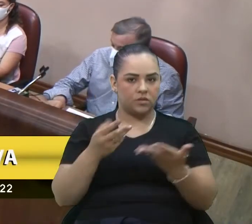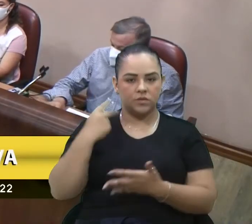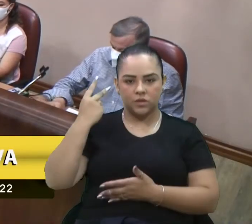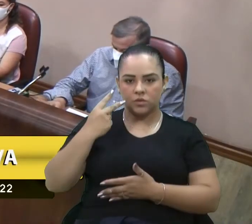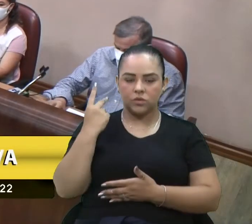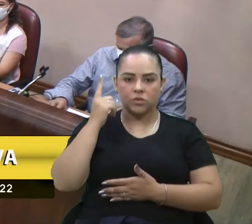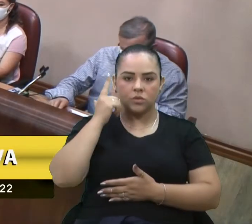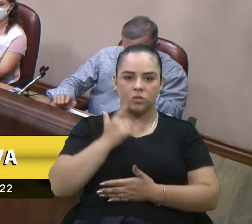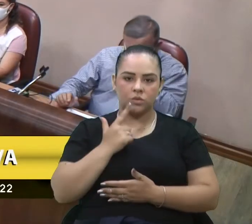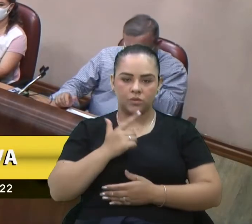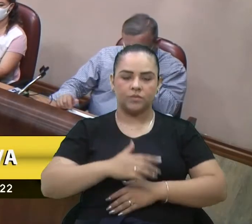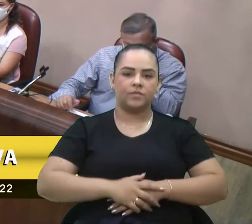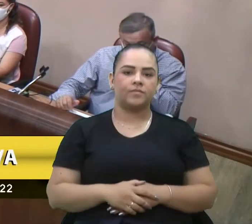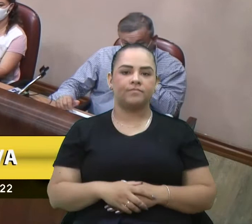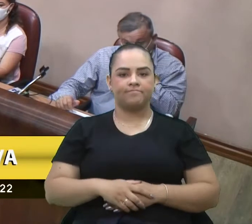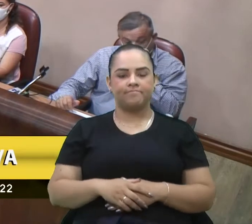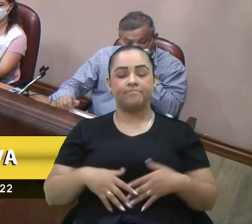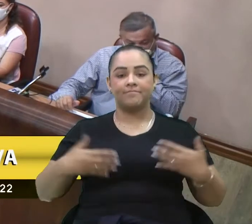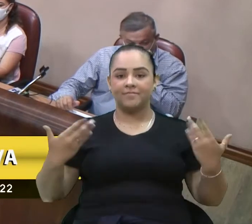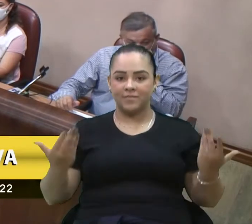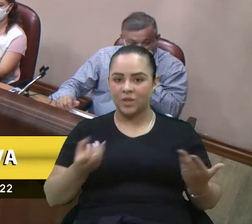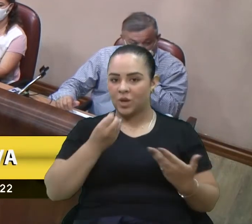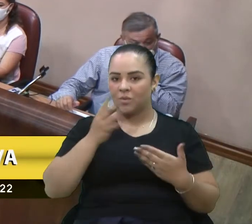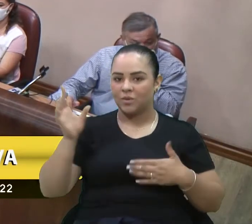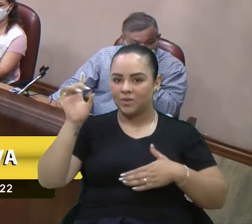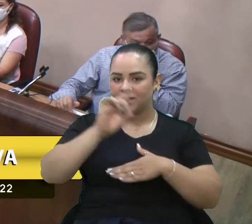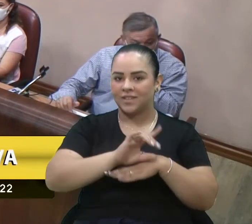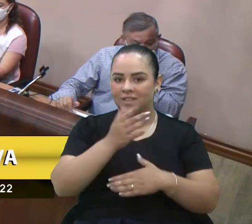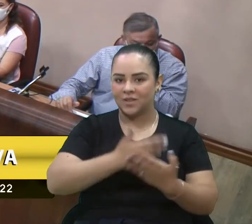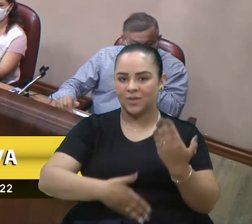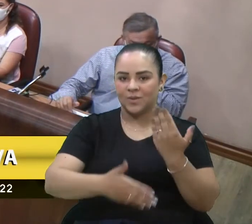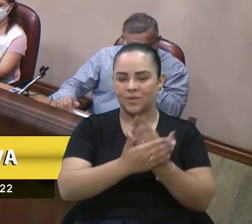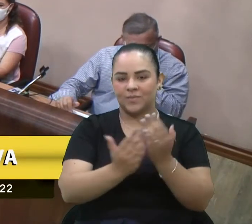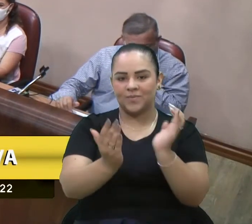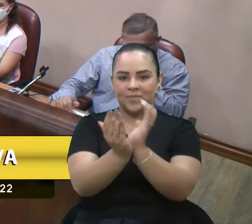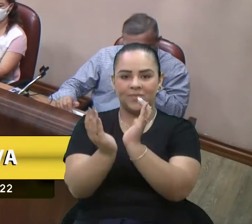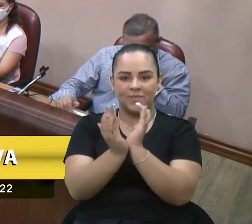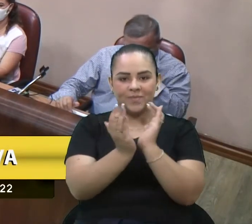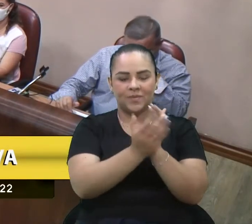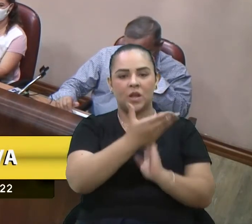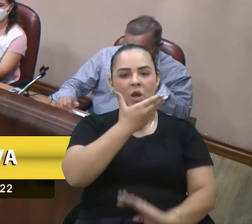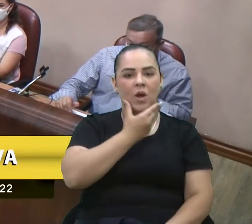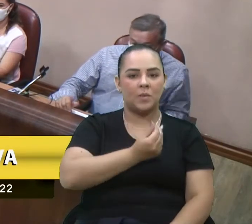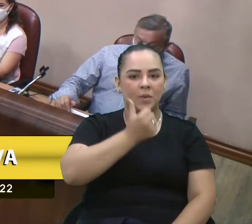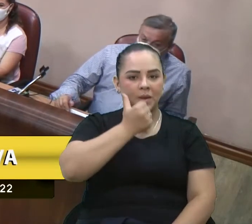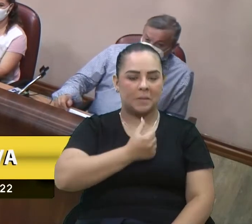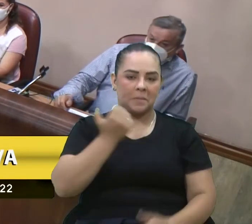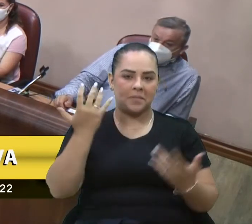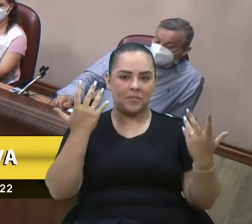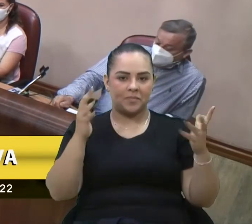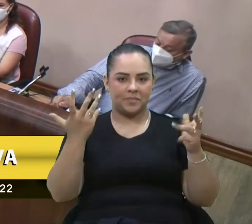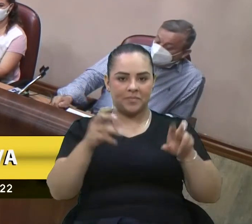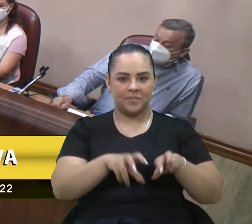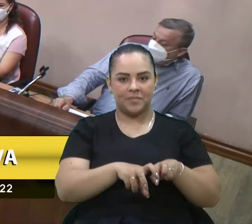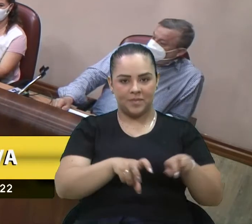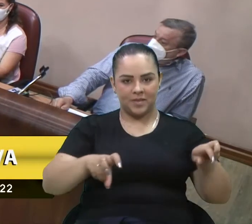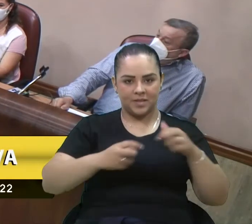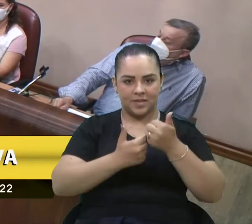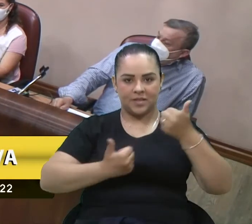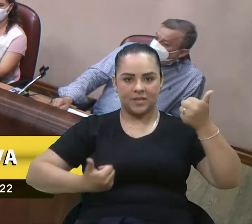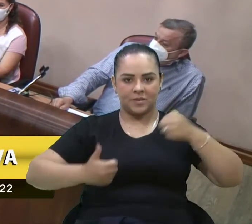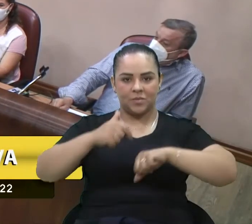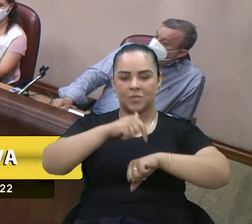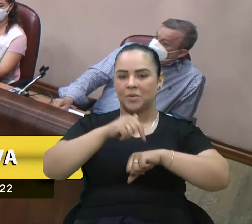Então, bom dia a todas as colegas, os colegas. Parabenizar a mesa diretora. Momento